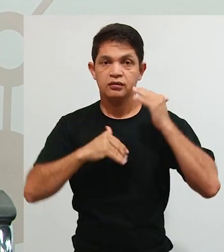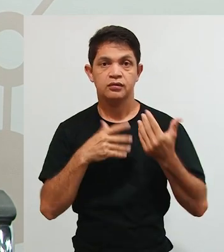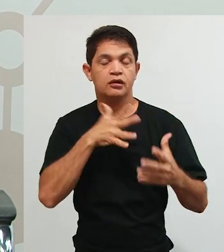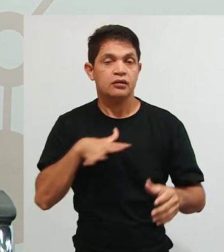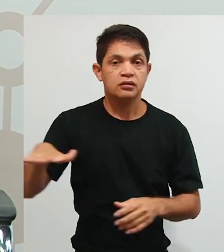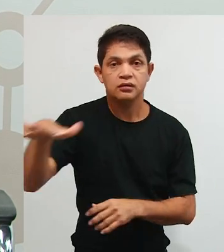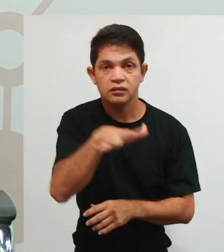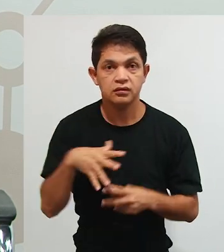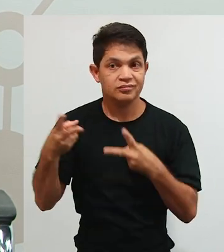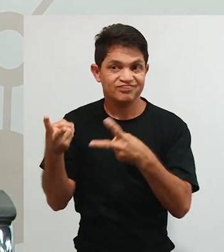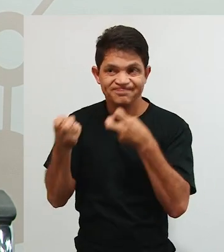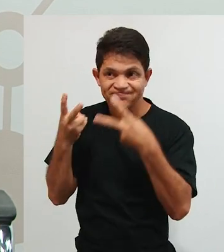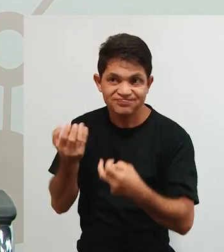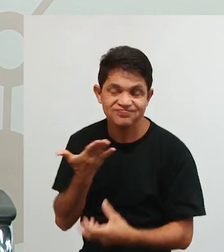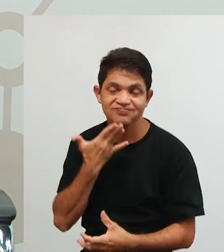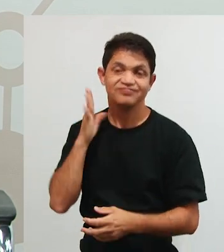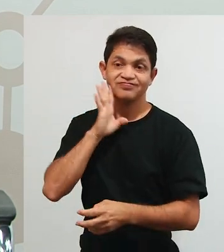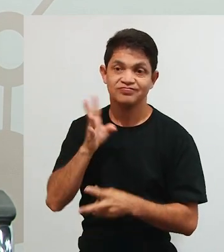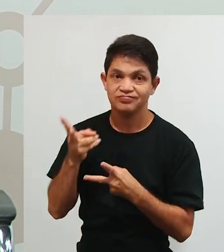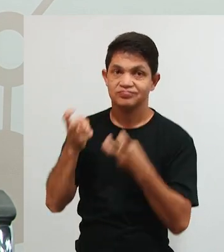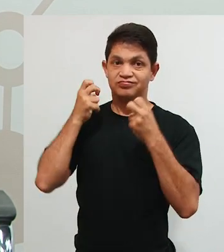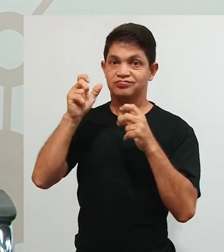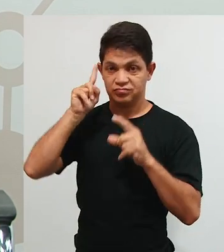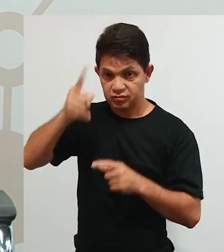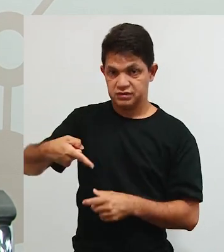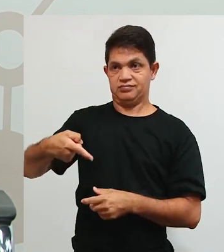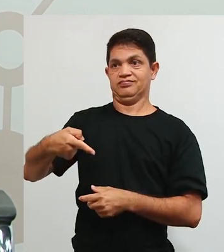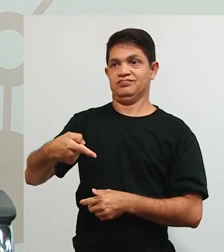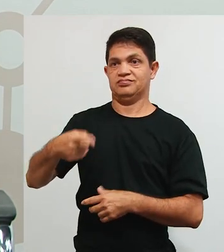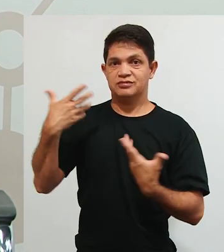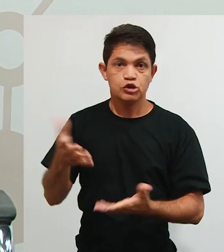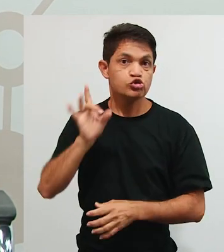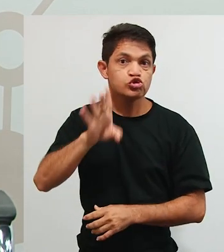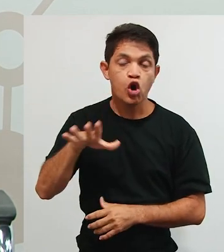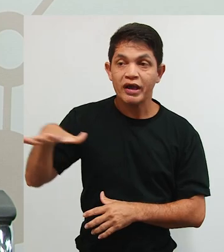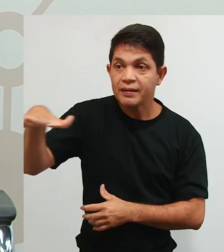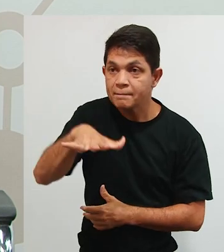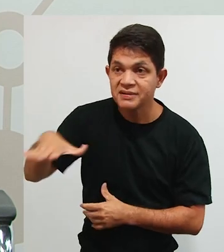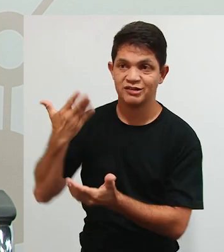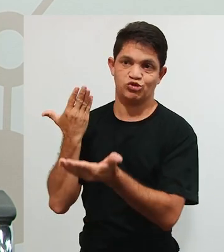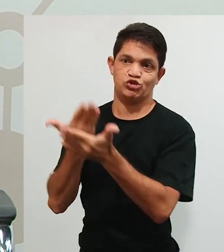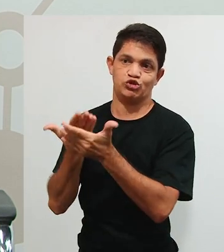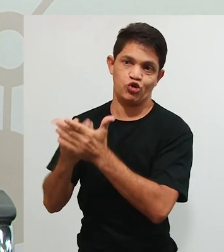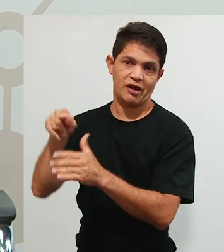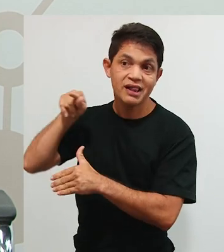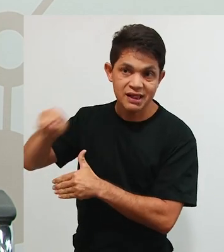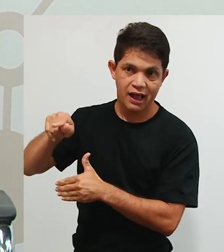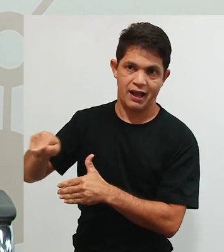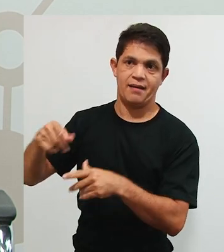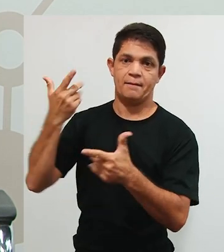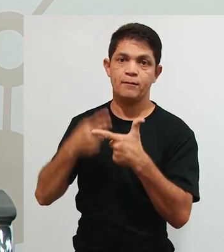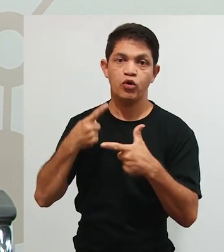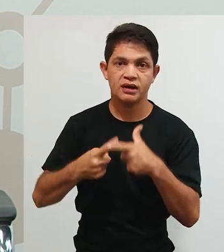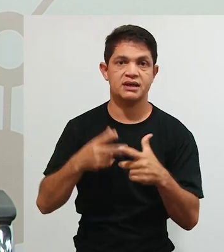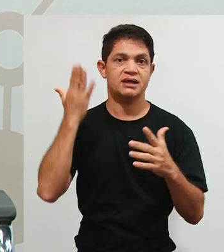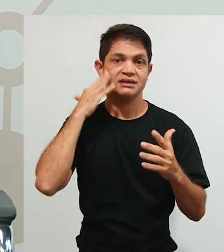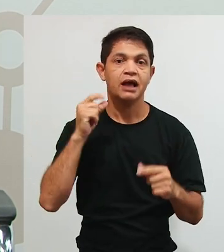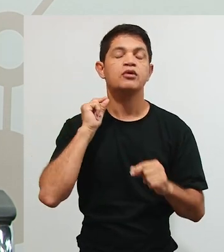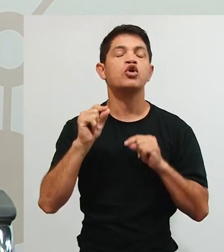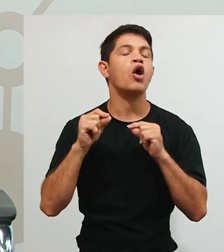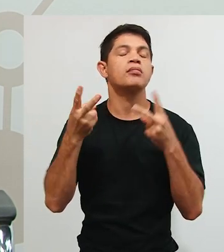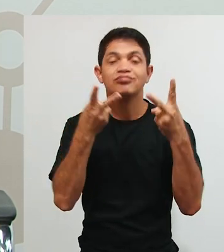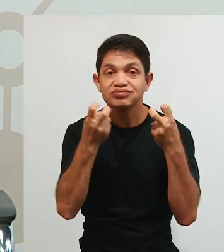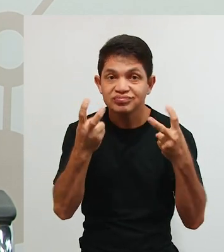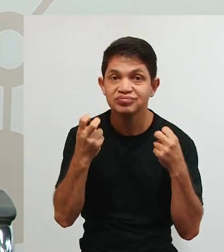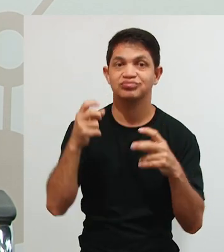né? Porque ela determina que é o ambiente, só o ambiente, né? Não tem, aqui, nessas duas concepções